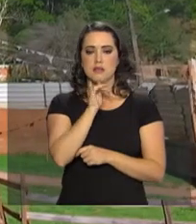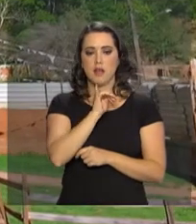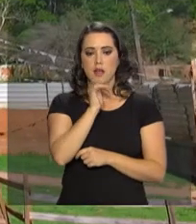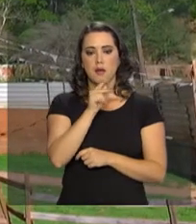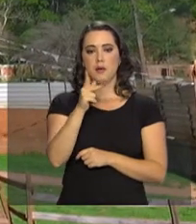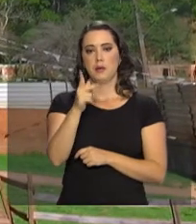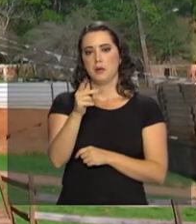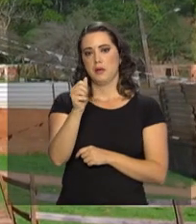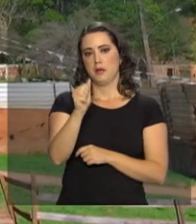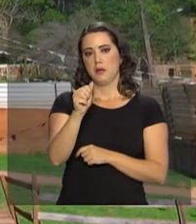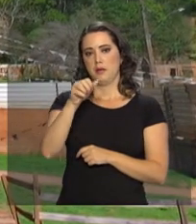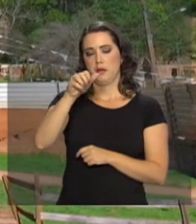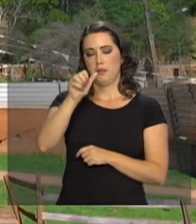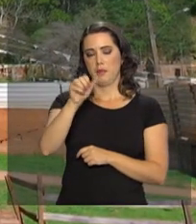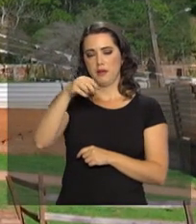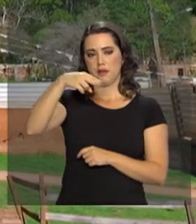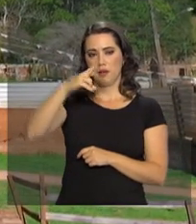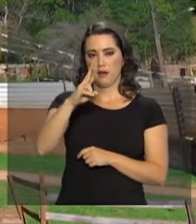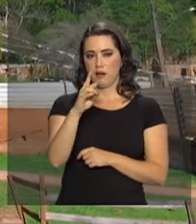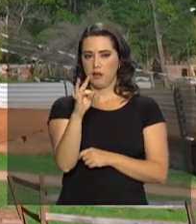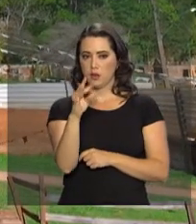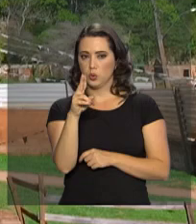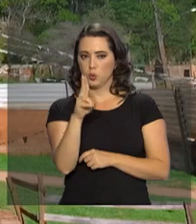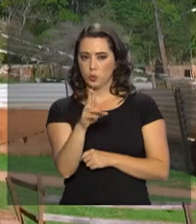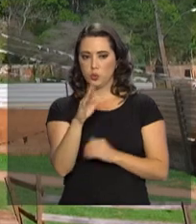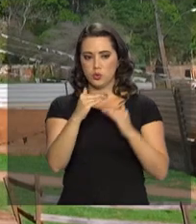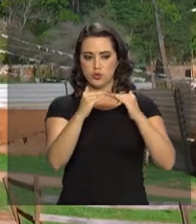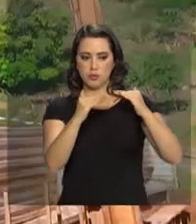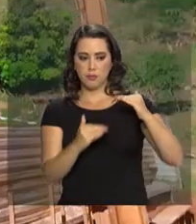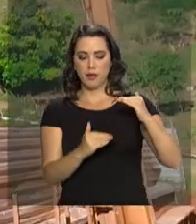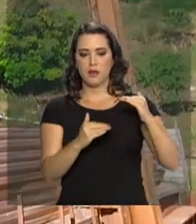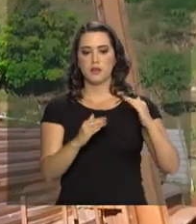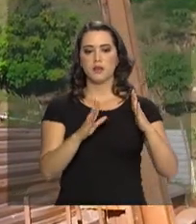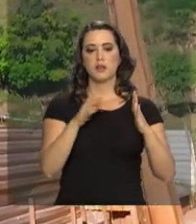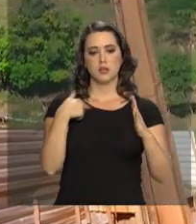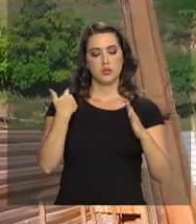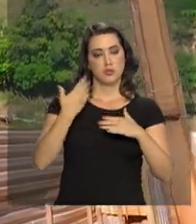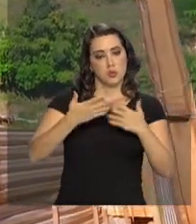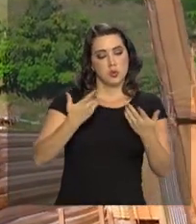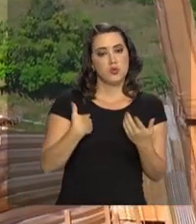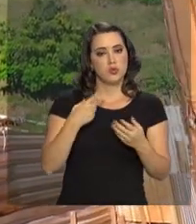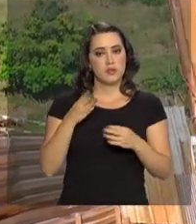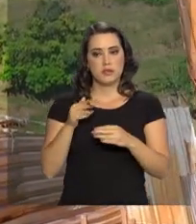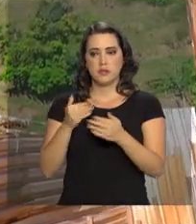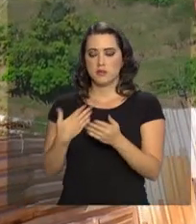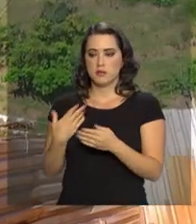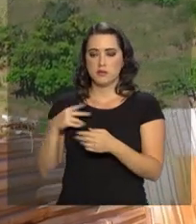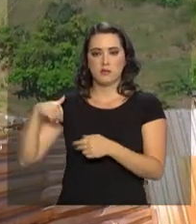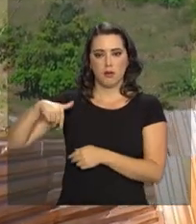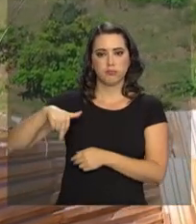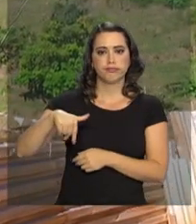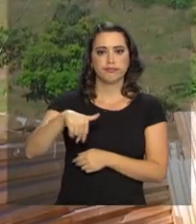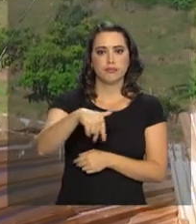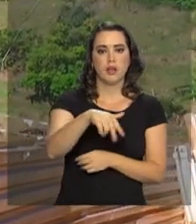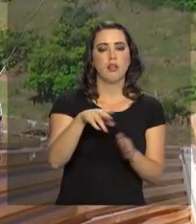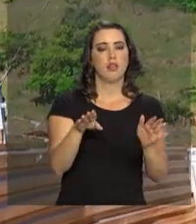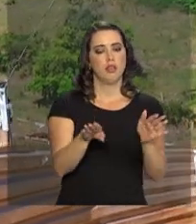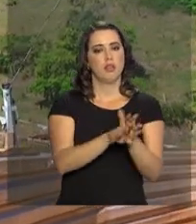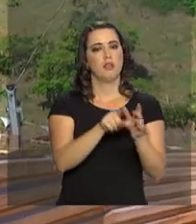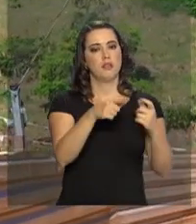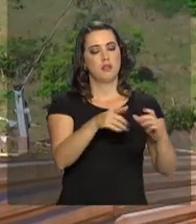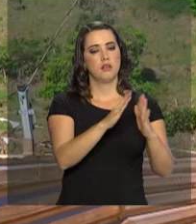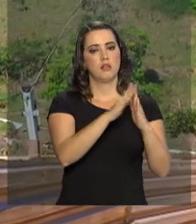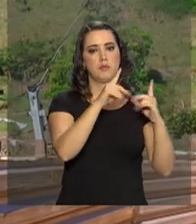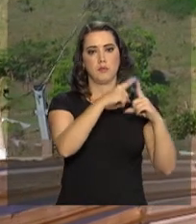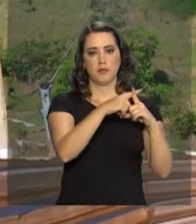utilizado. A comunidade de Paracatu de Baixo, nos seus rituais tradicionais, eles se dirigem, se deslocam de Mariana até Paracatu